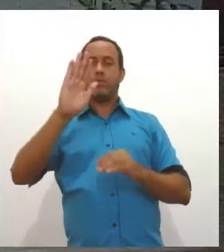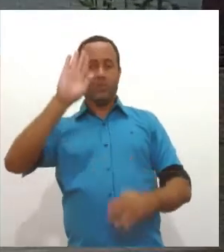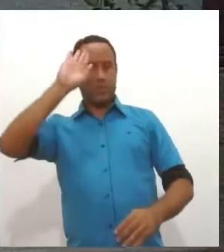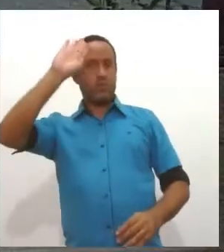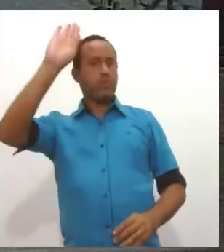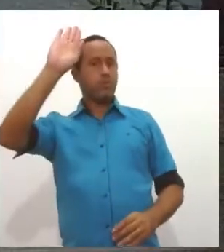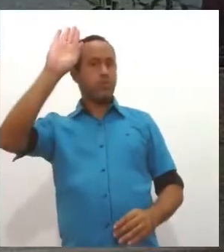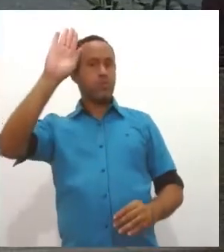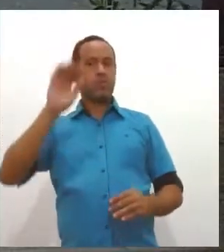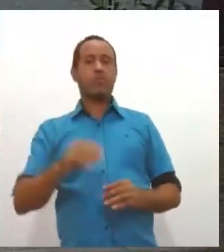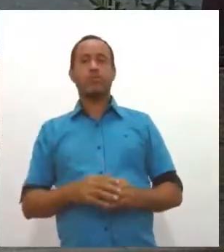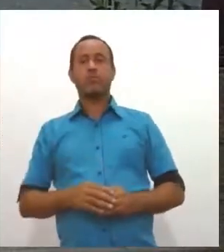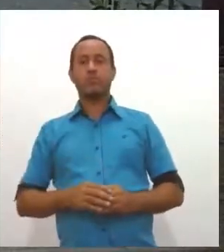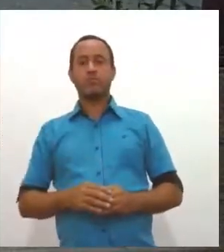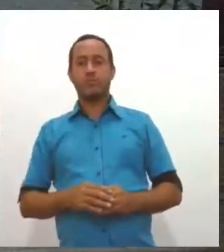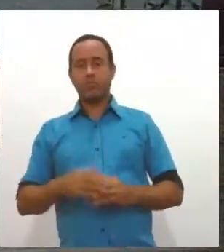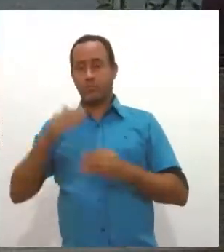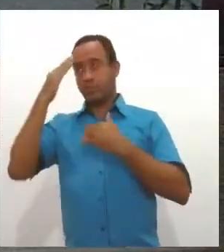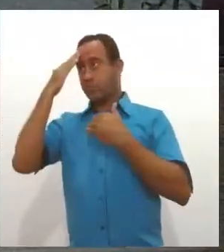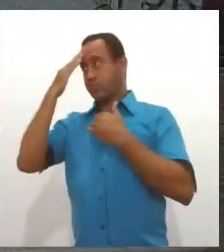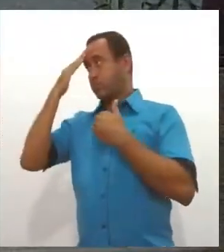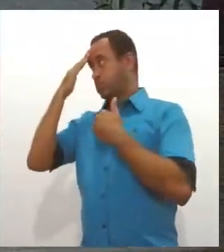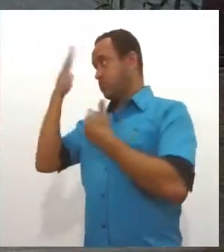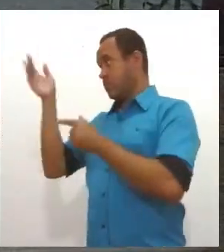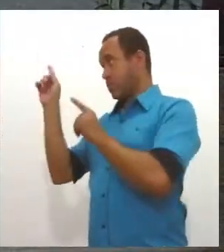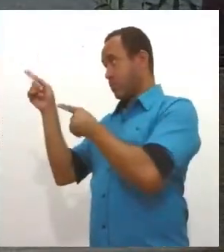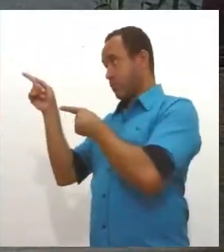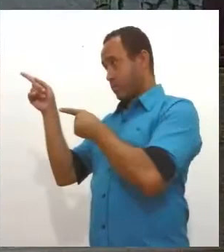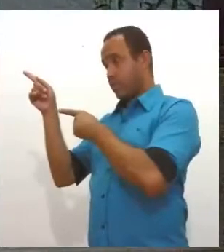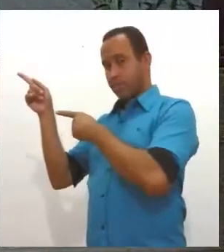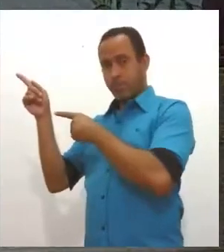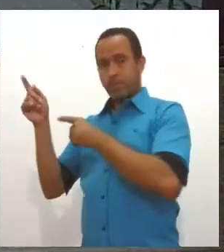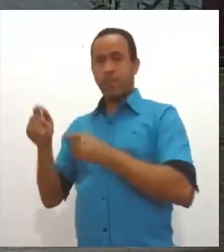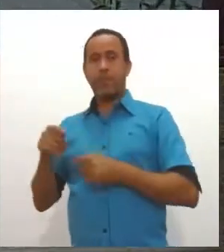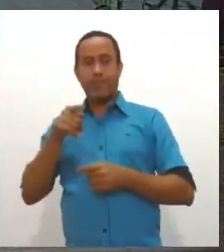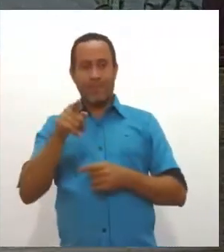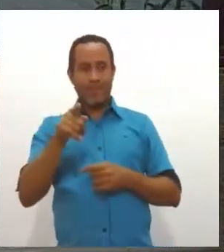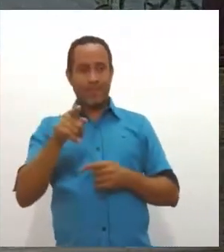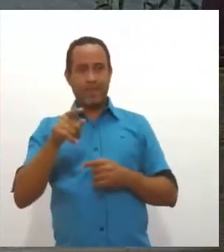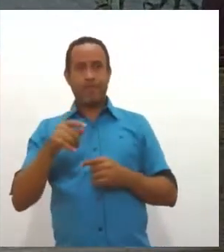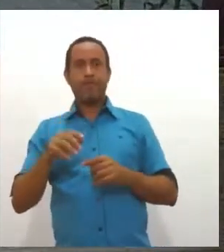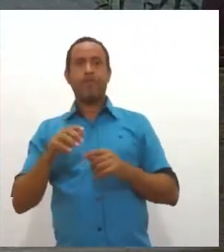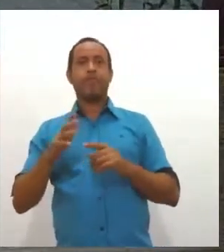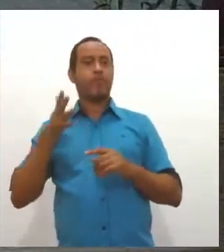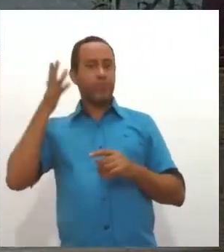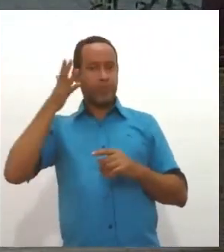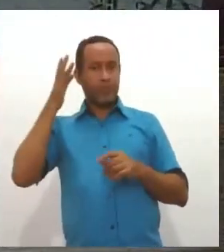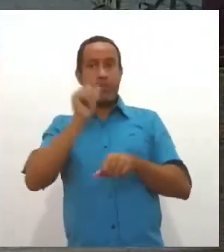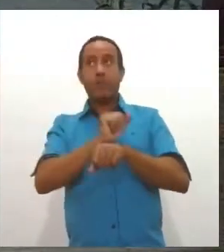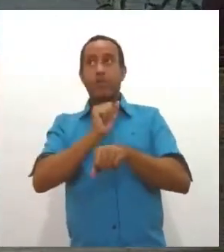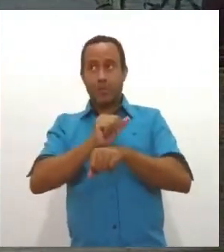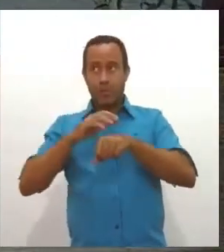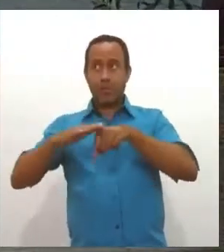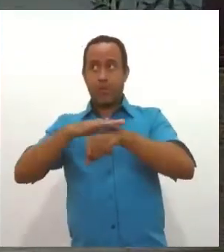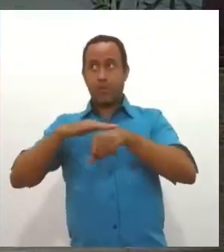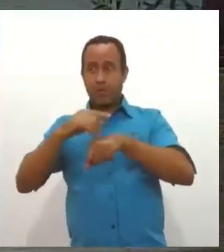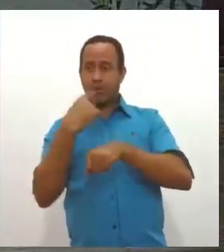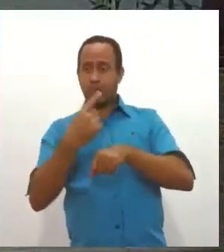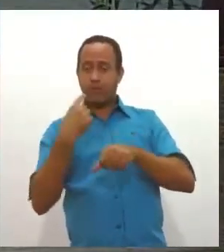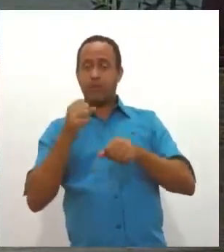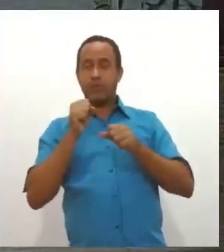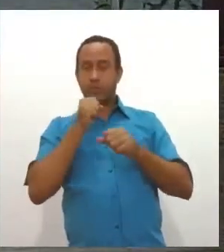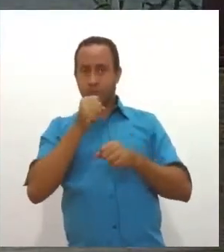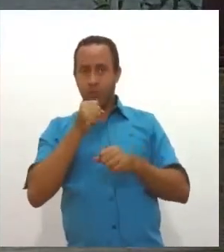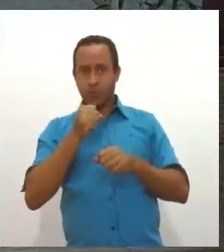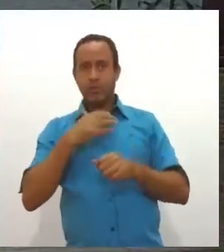Exatamente. A gente agradece a participação do Dr. Fausto Valoar, inclusive ele está em uma audiência, dê uma pausa para conversar com a gente aqui no Jornal da Lese, a